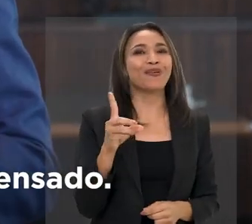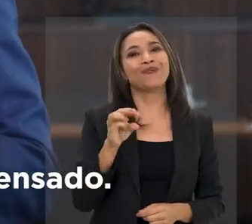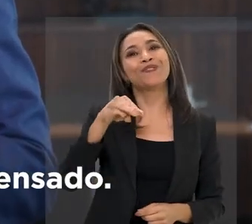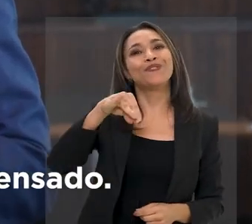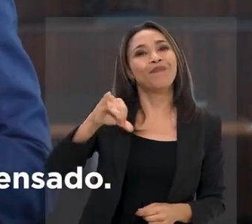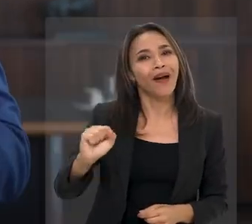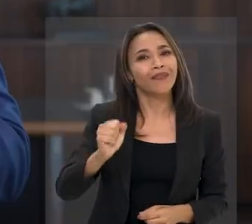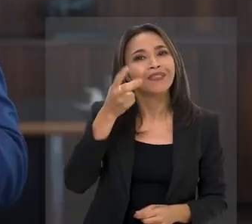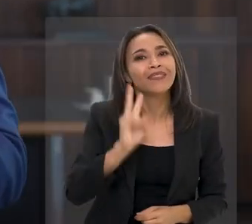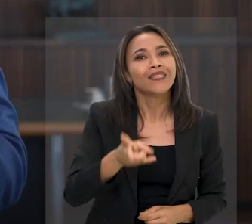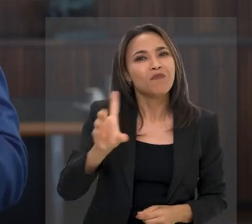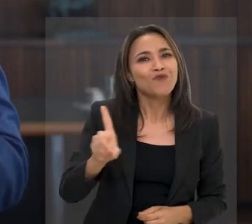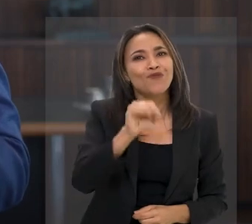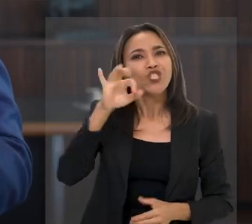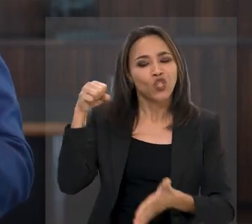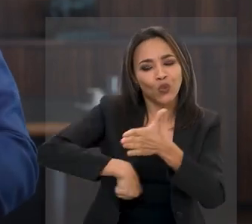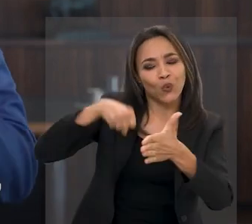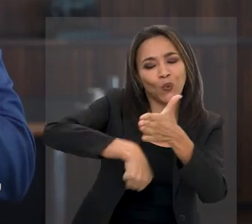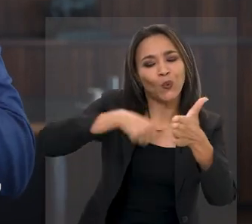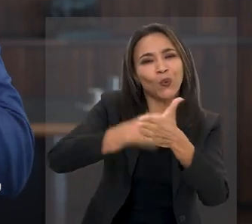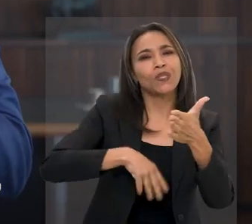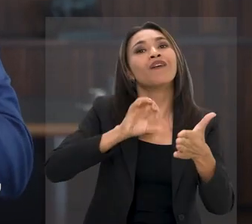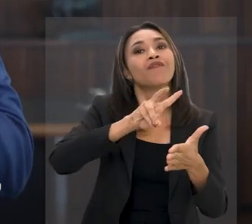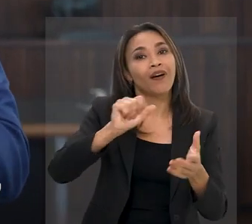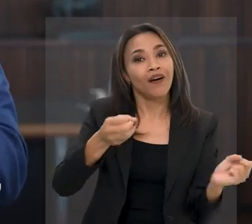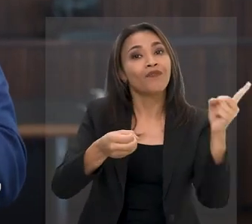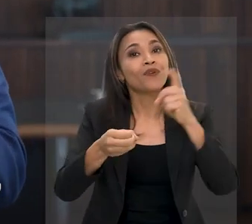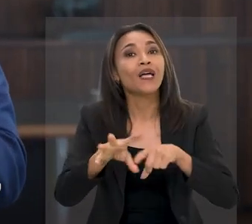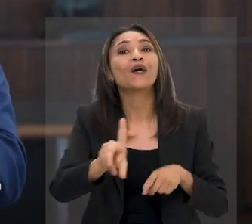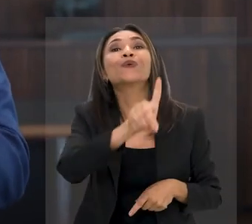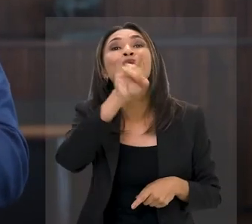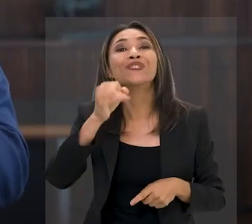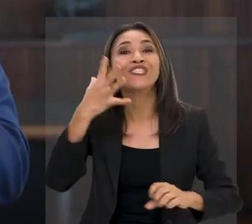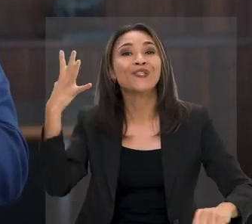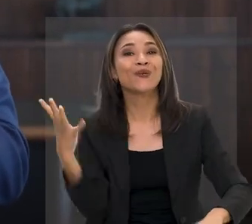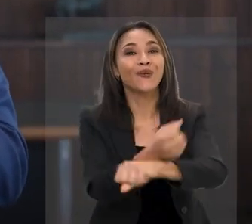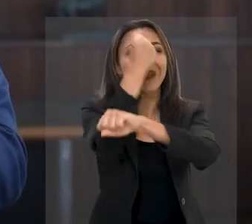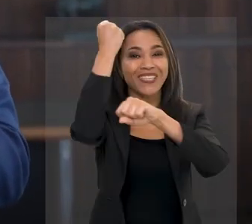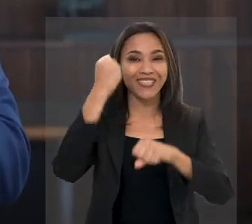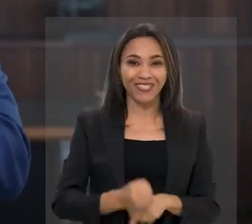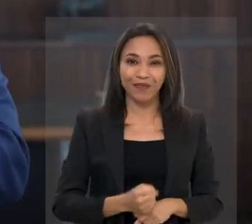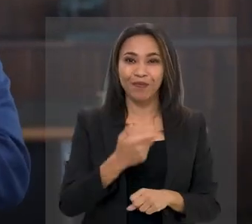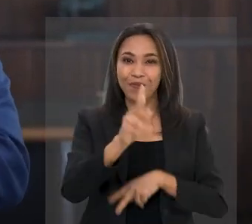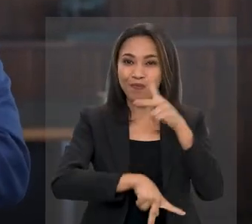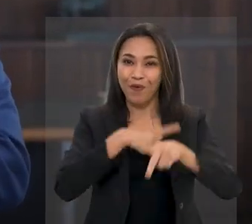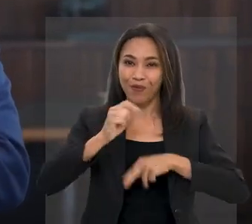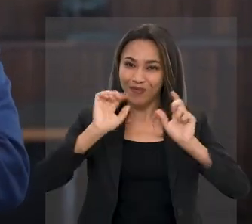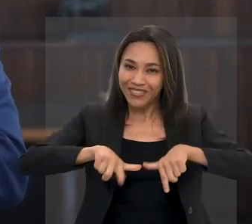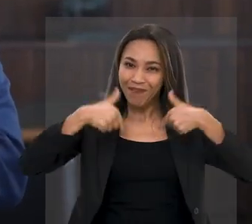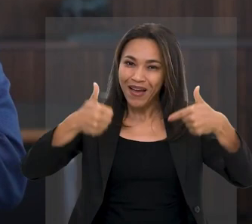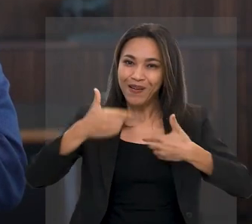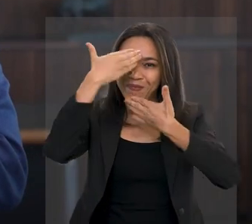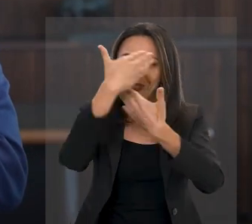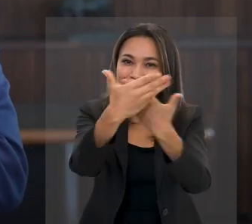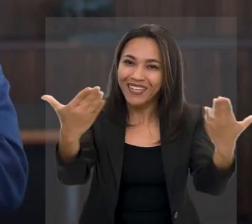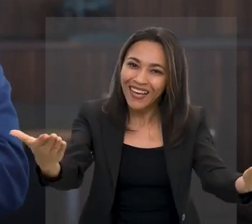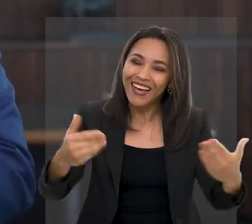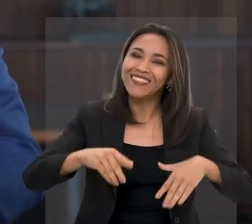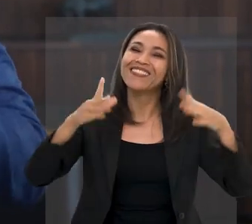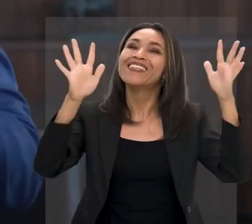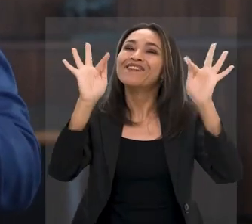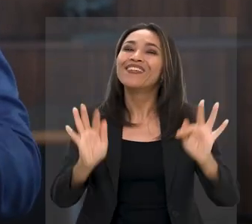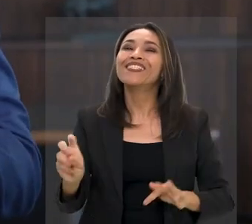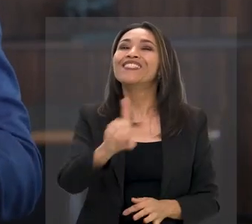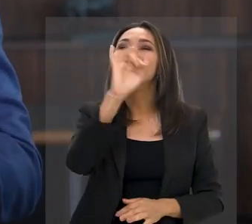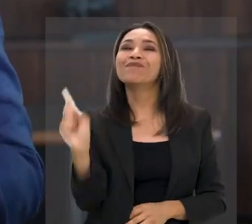recompensado. E o 1º de maio, que sempre foi um dia de luta, voltará a ser também um dia de conquista para o povo trabalhador.